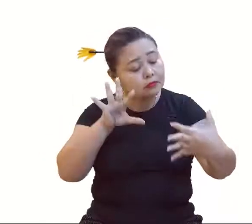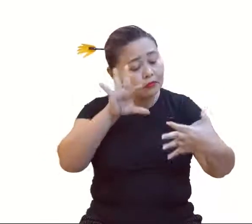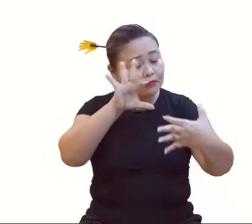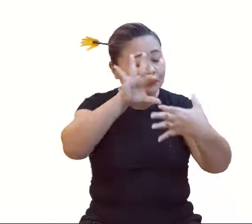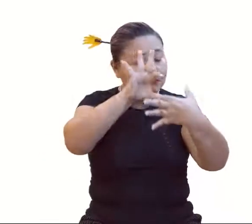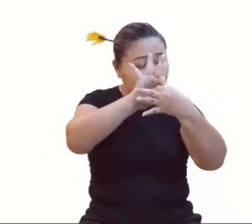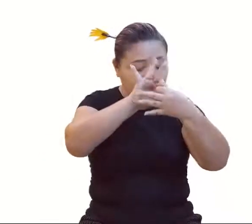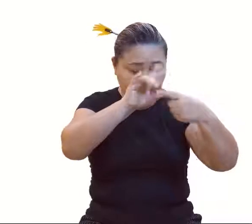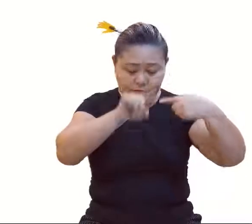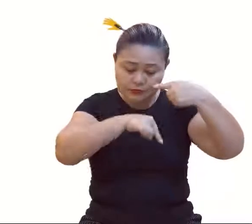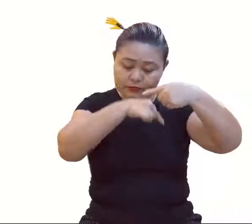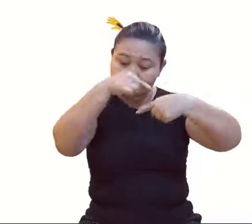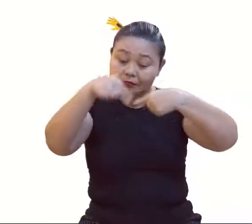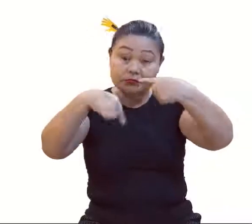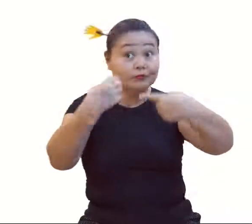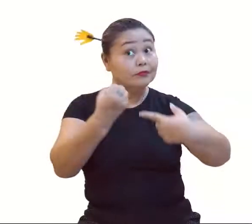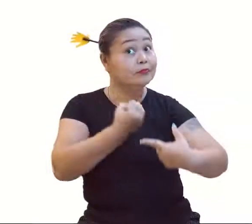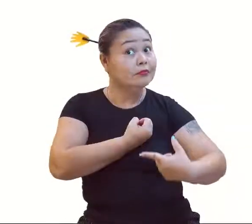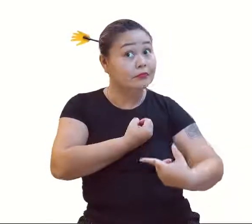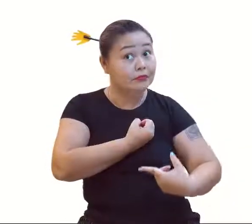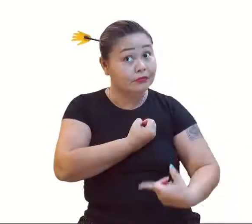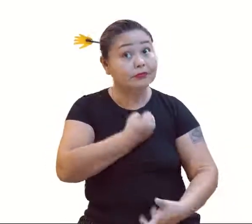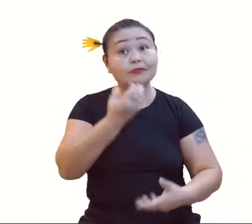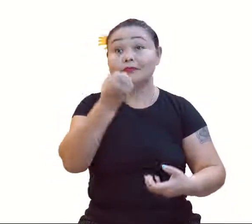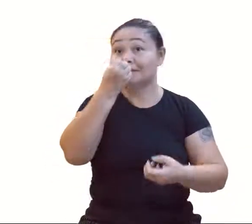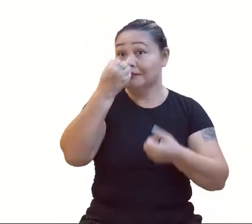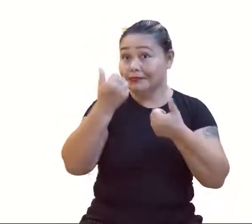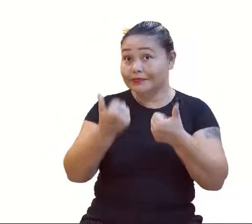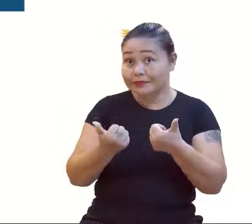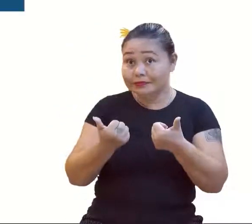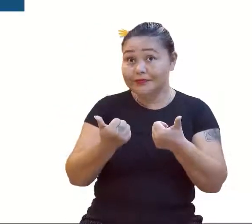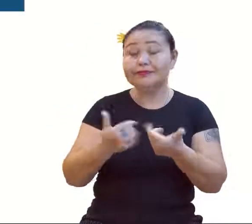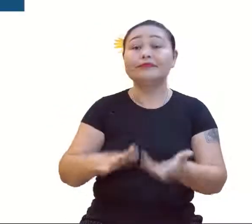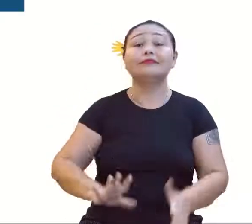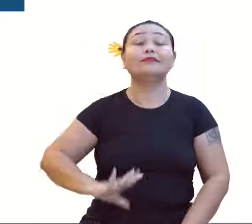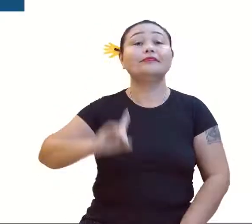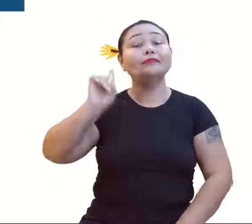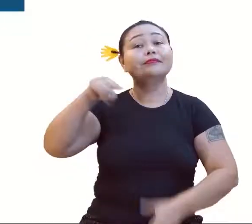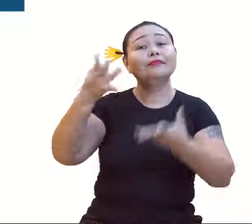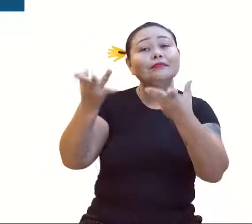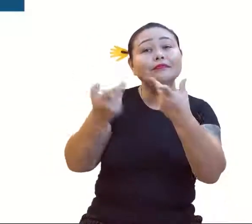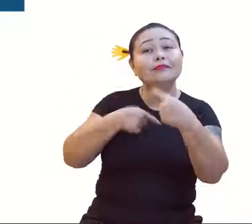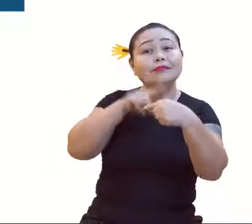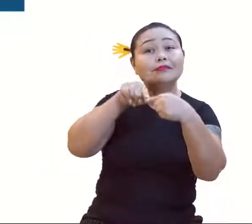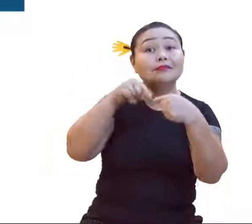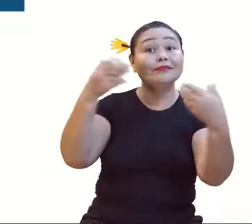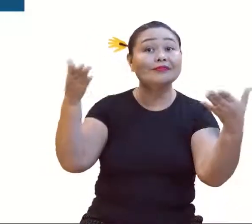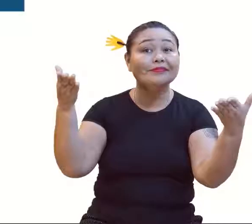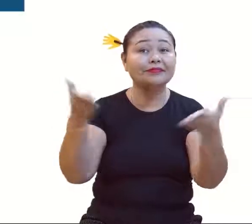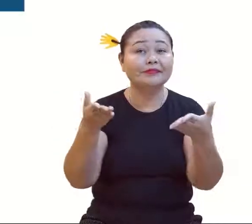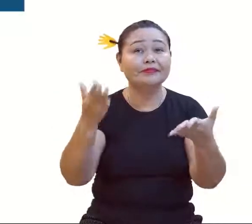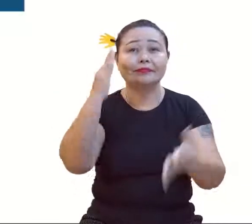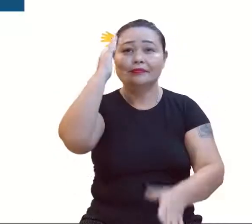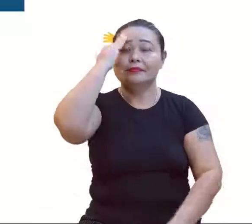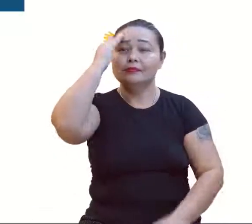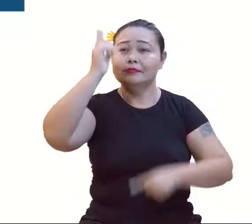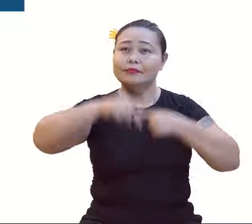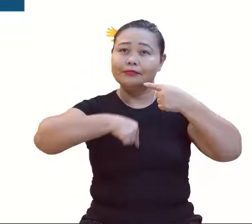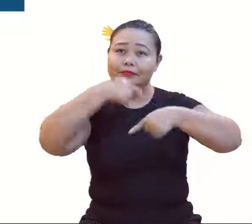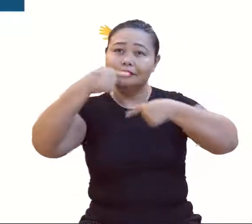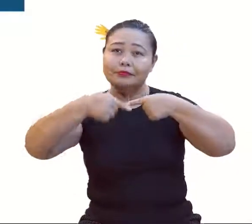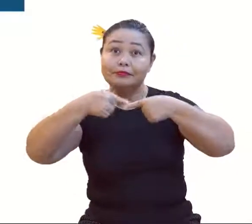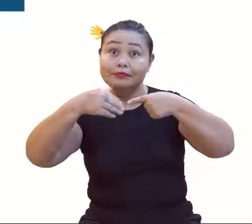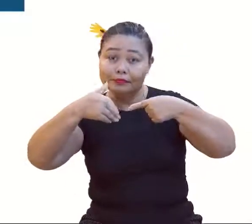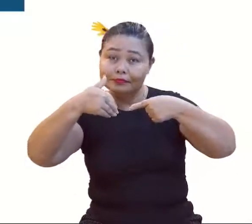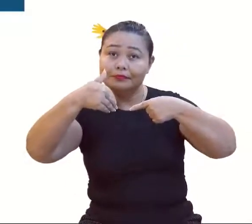sequências. Muito bem. Então, a gente vai para as habilidades de hoje, que é entender as sequências e,